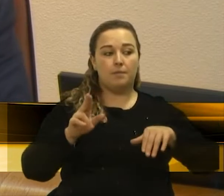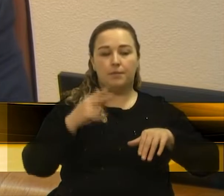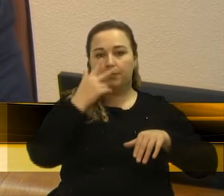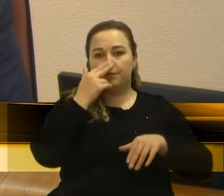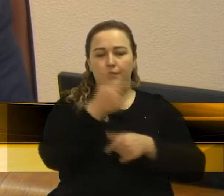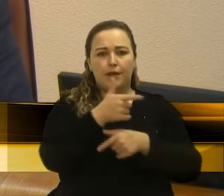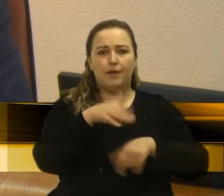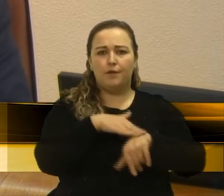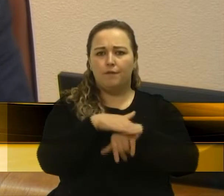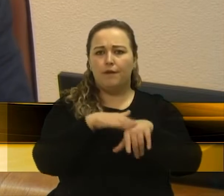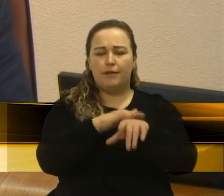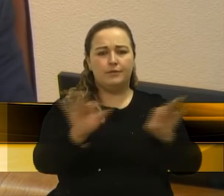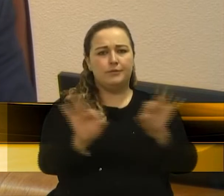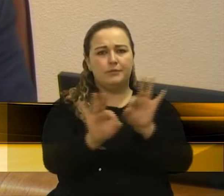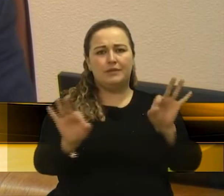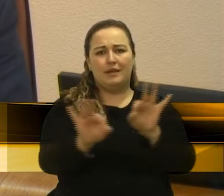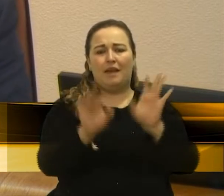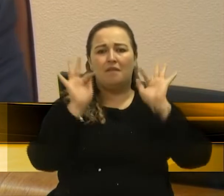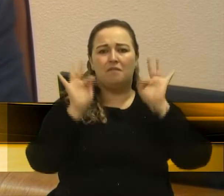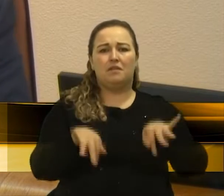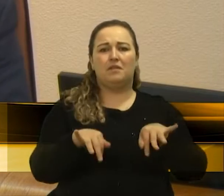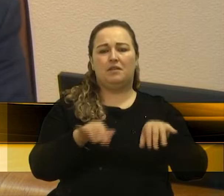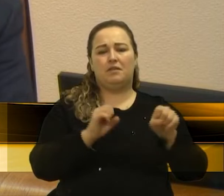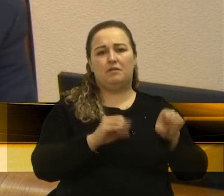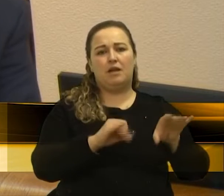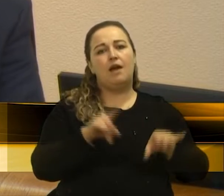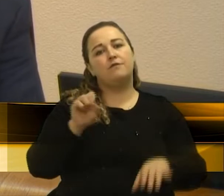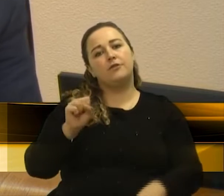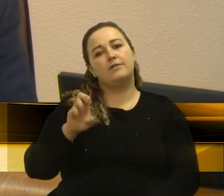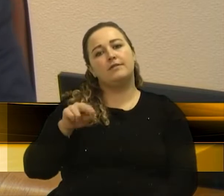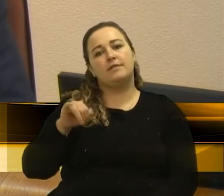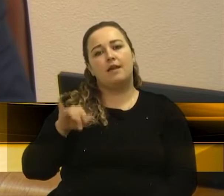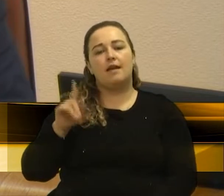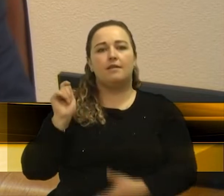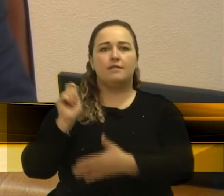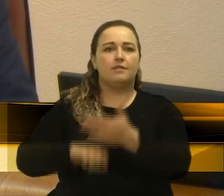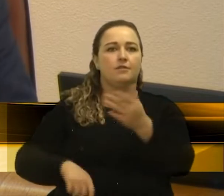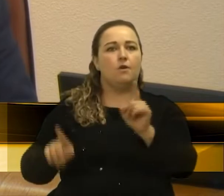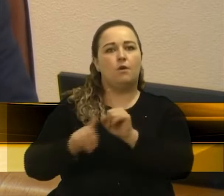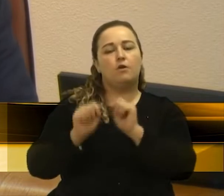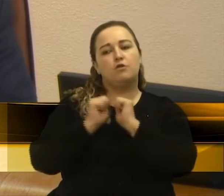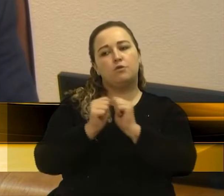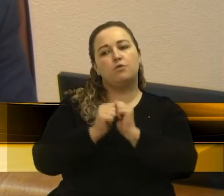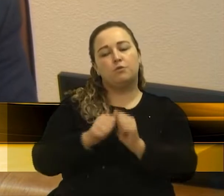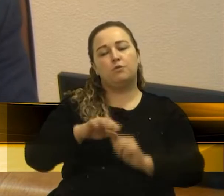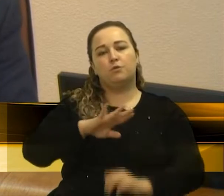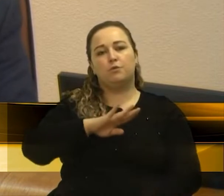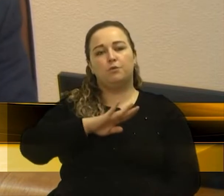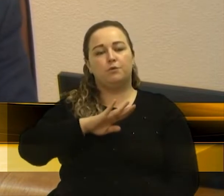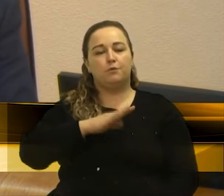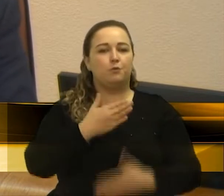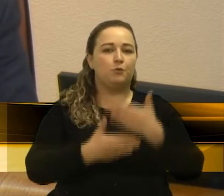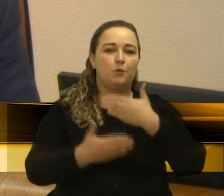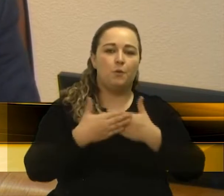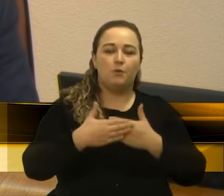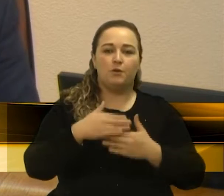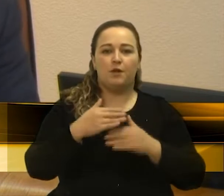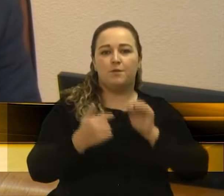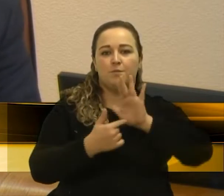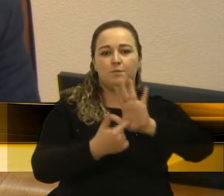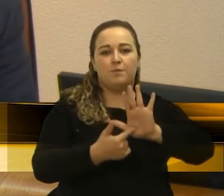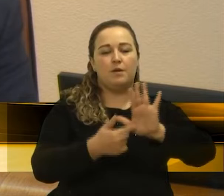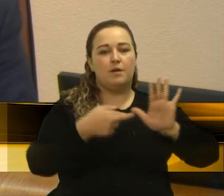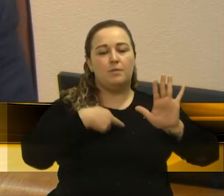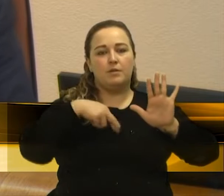ninguém. Sem diálogo com ninguém. Foi o Senai que assinou, mas a foto está lá junto com o chefe de gabinete, com todas as figuras de governo. E a sua